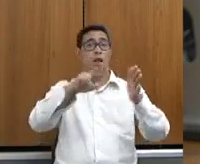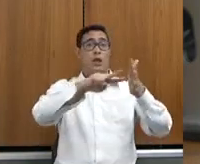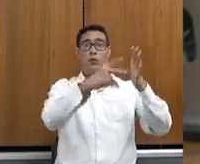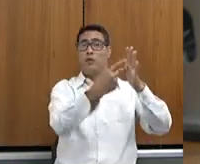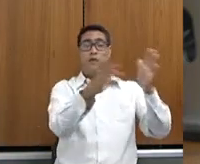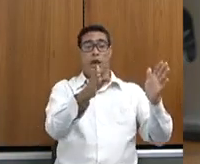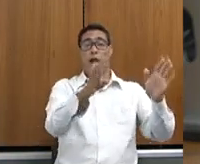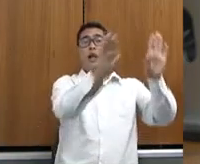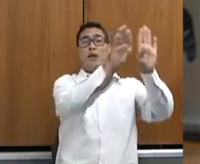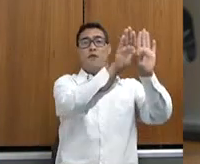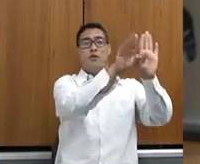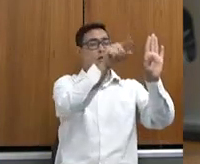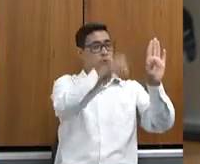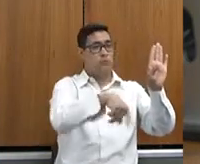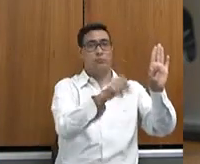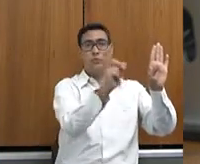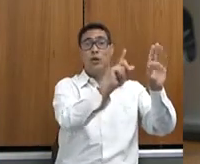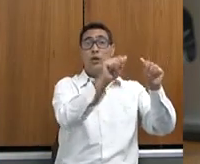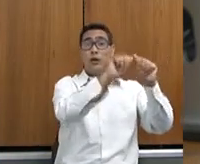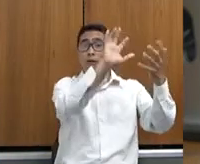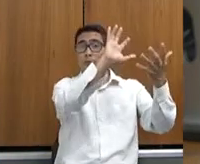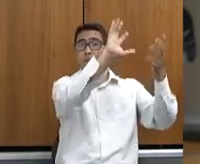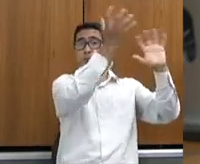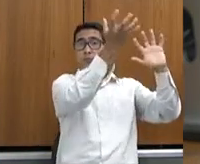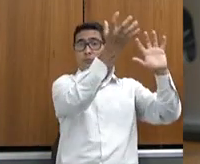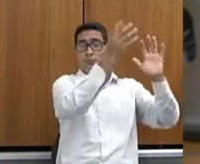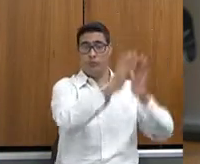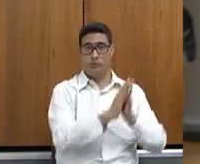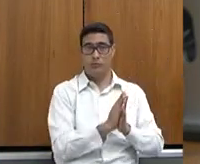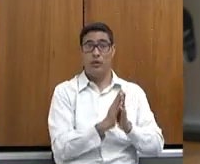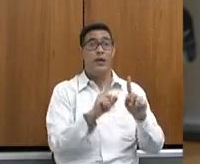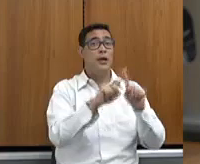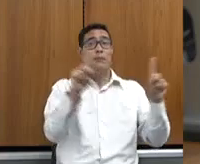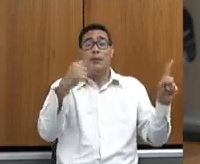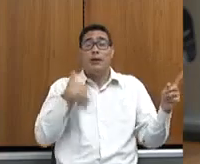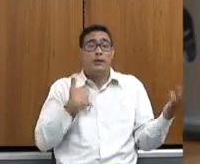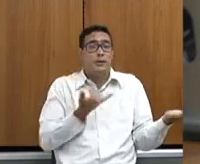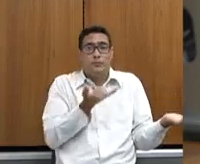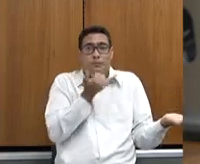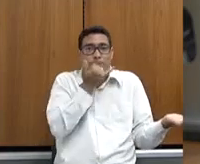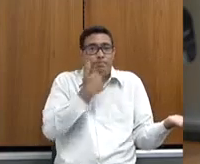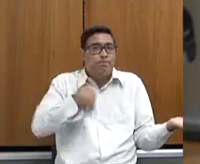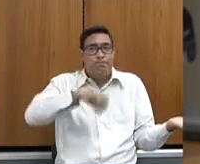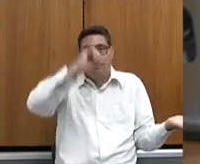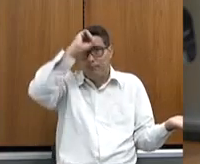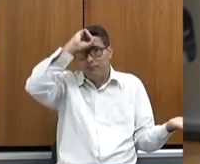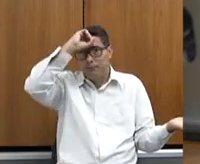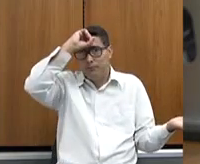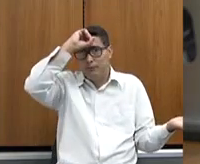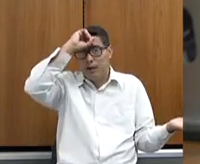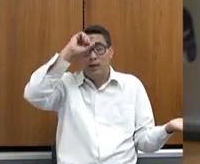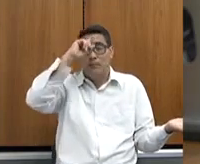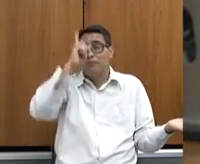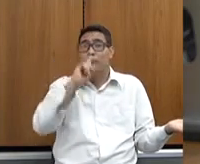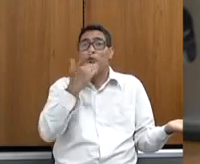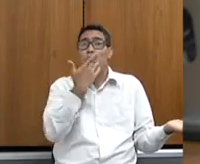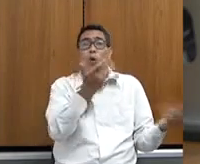fazendo uma reestruturação. Eu não estou convencido, eu não sei, não chegou em mim qual que é a estratégia.